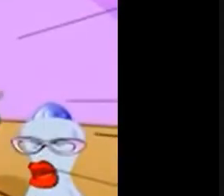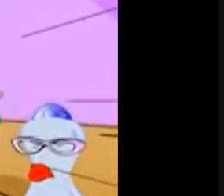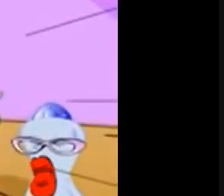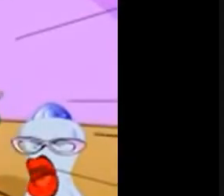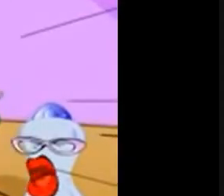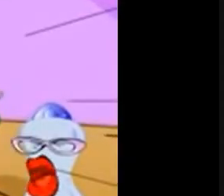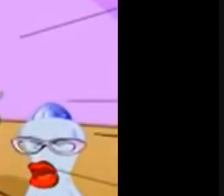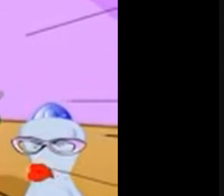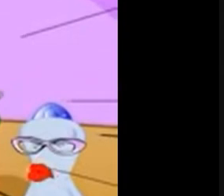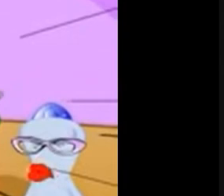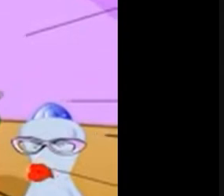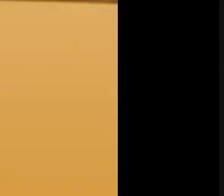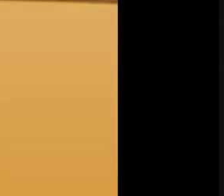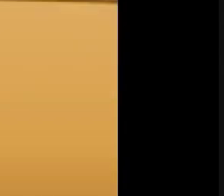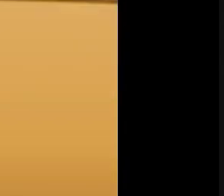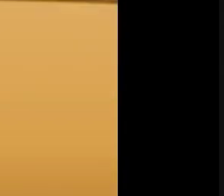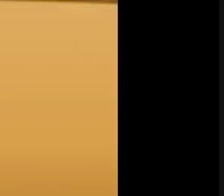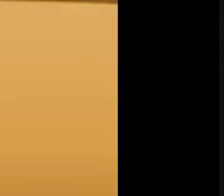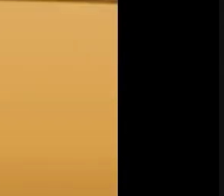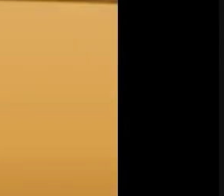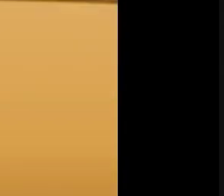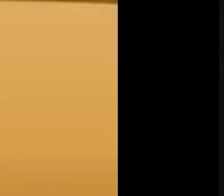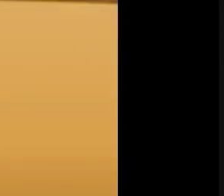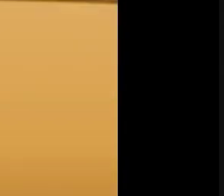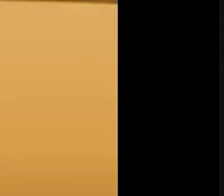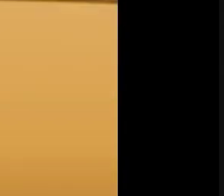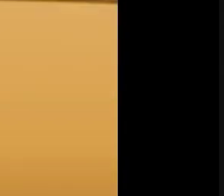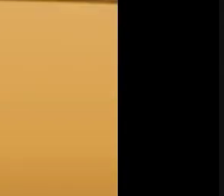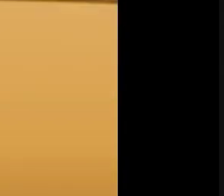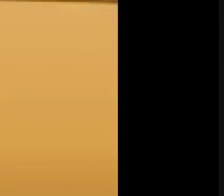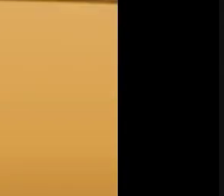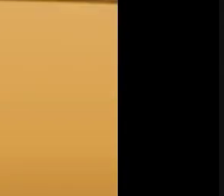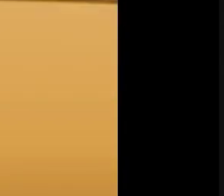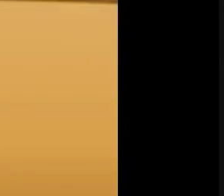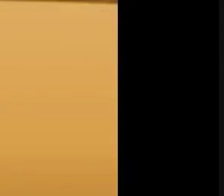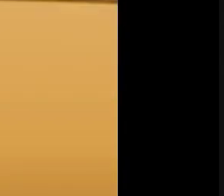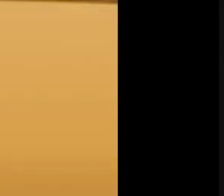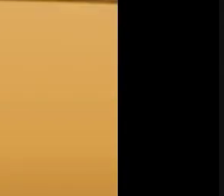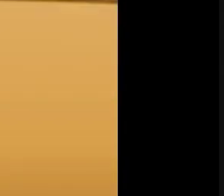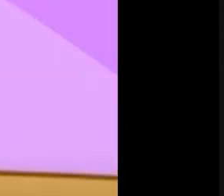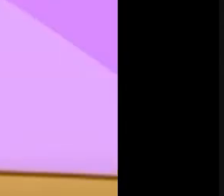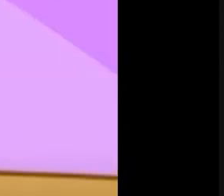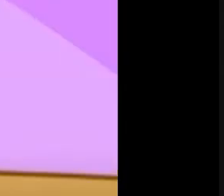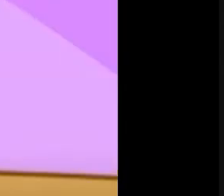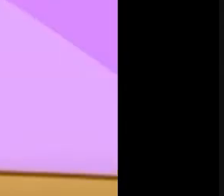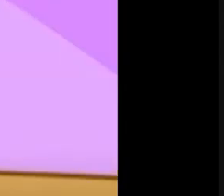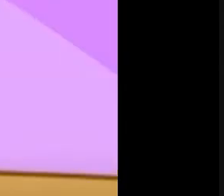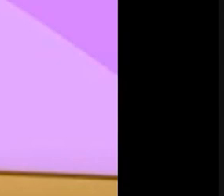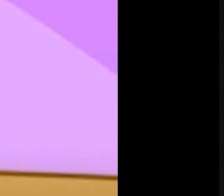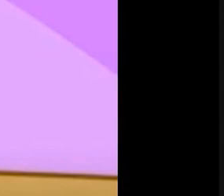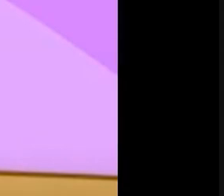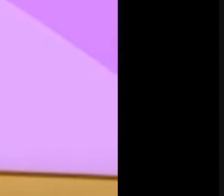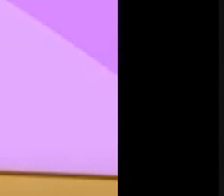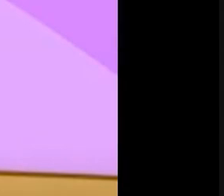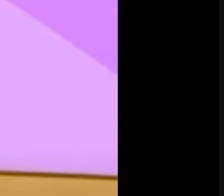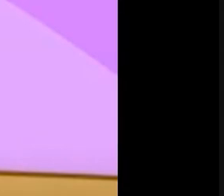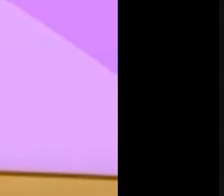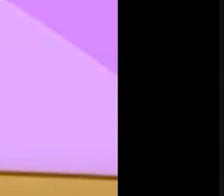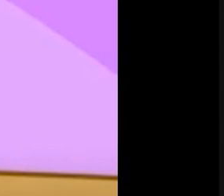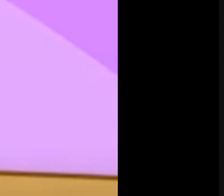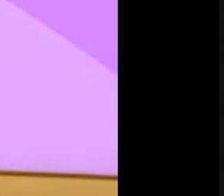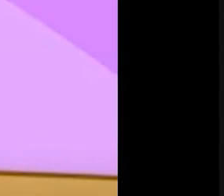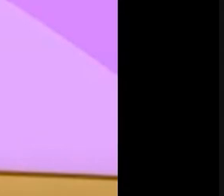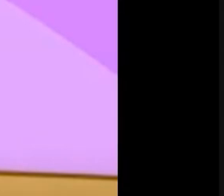queremos ir para lá. Queremos que as pessoas pensem como cuidar do meio ambiente. Resgatar o verdadeiro